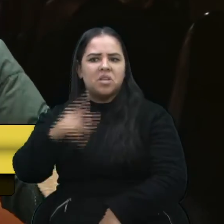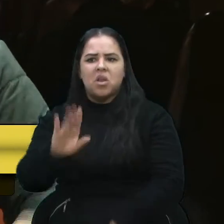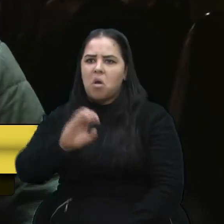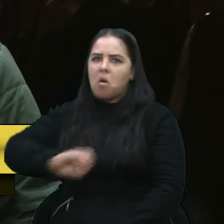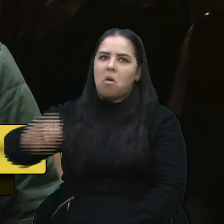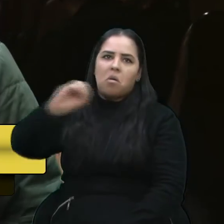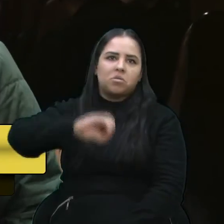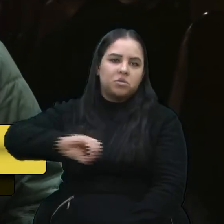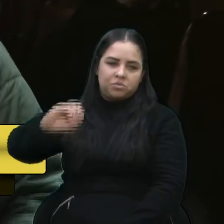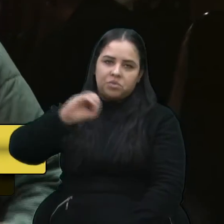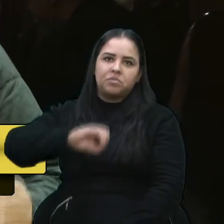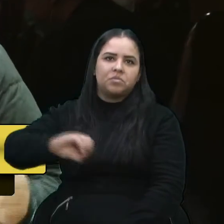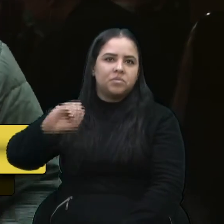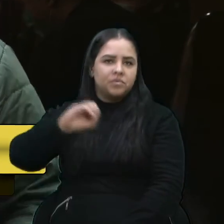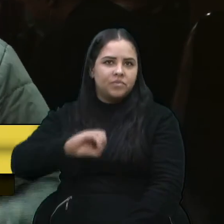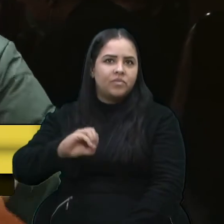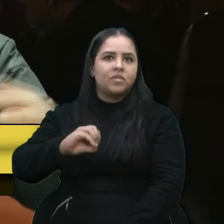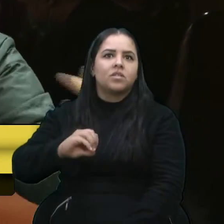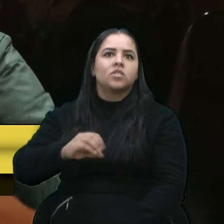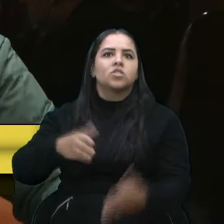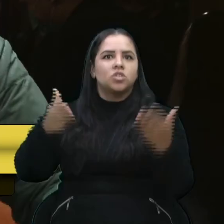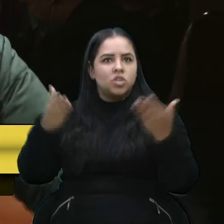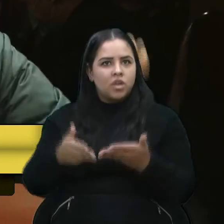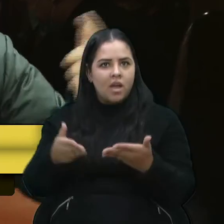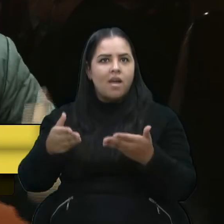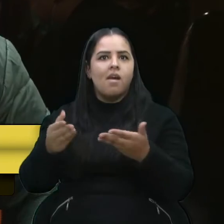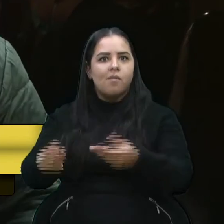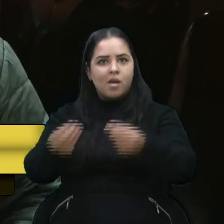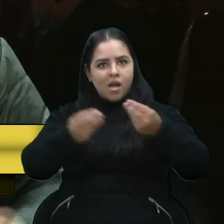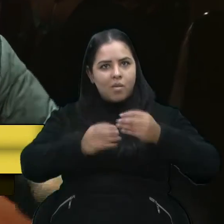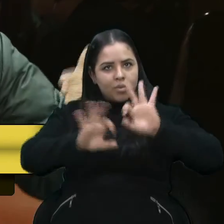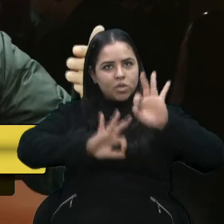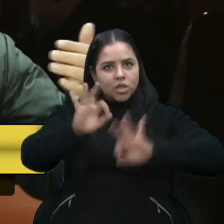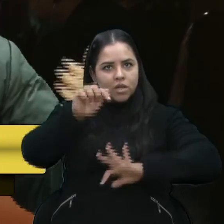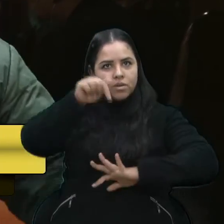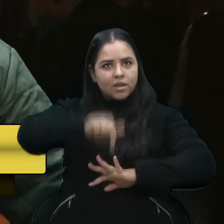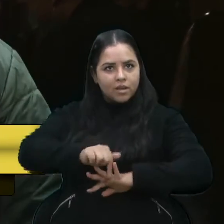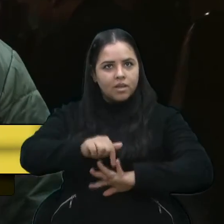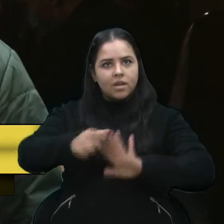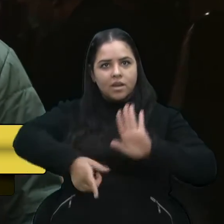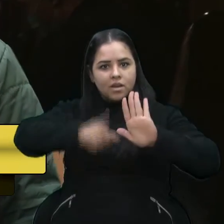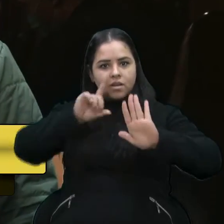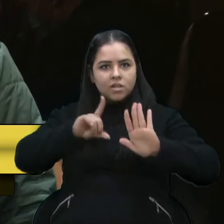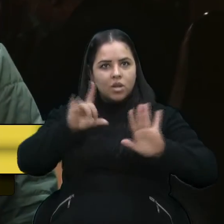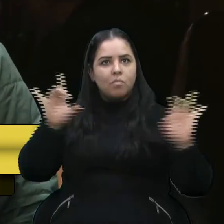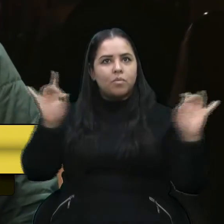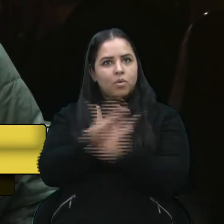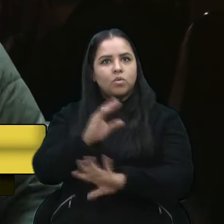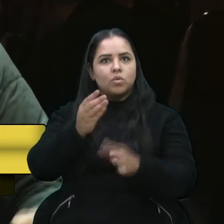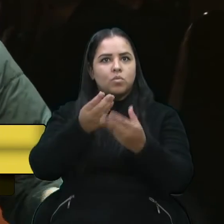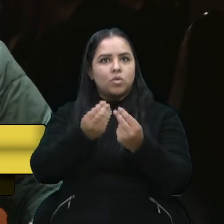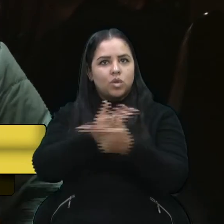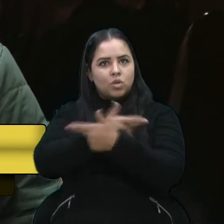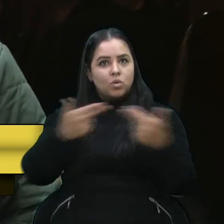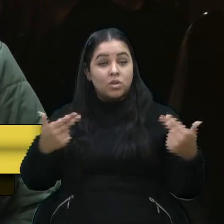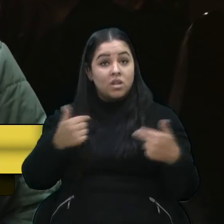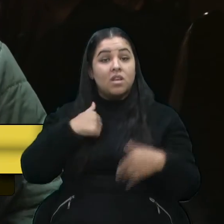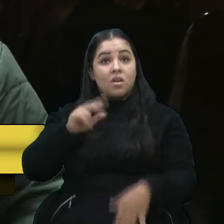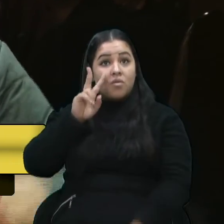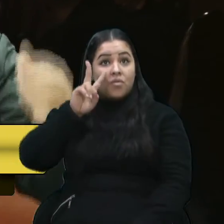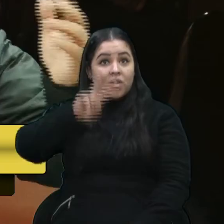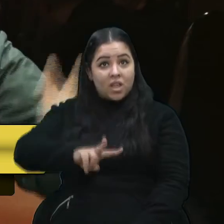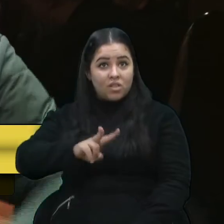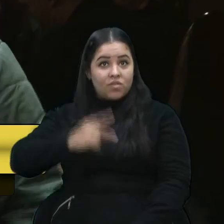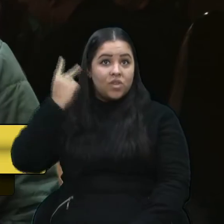procurando fazer, já mandou um projeto aqui para a casa anteriormente, foi resolvido boa parte, e agora, pelo que eu estou vendo, o vereador